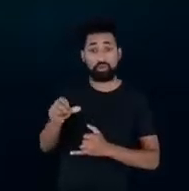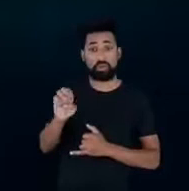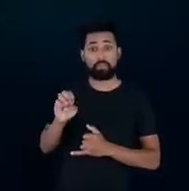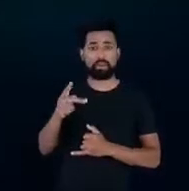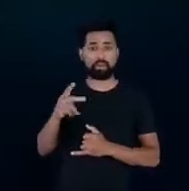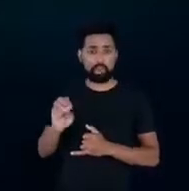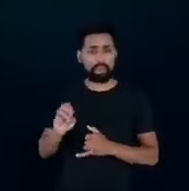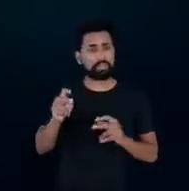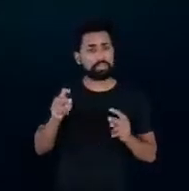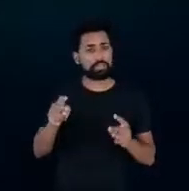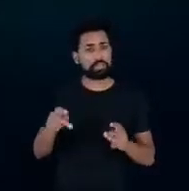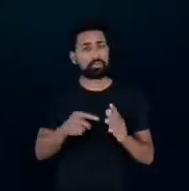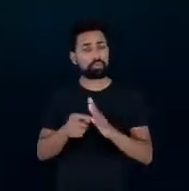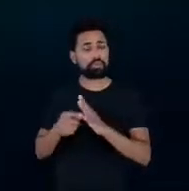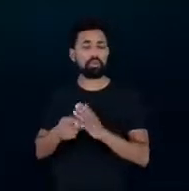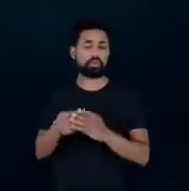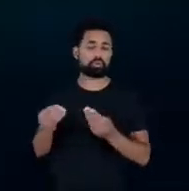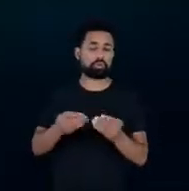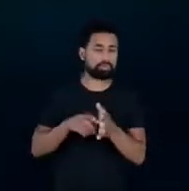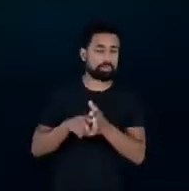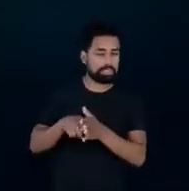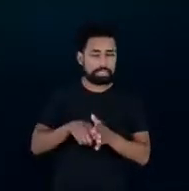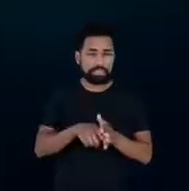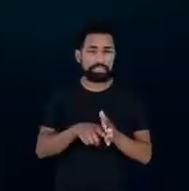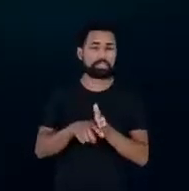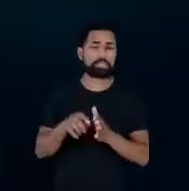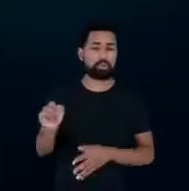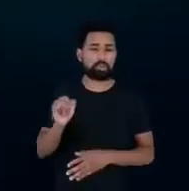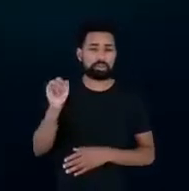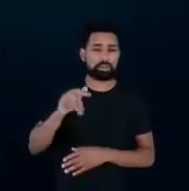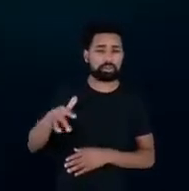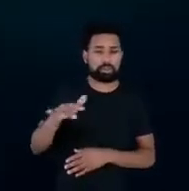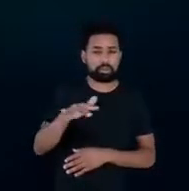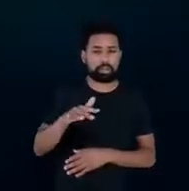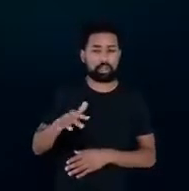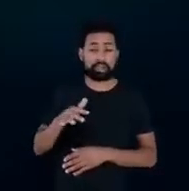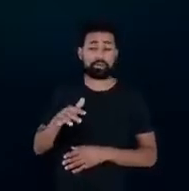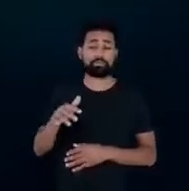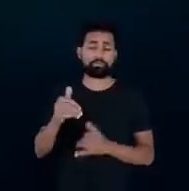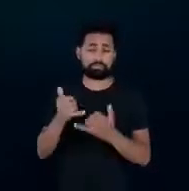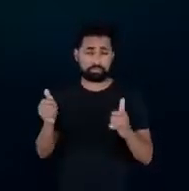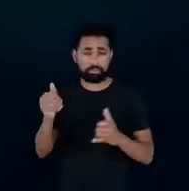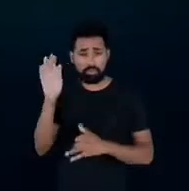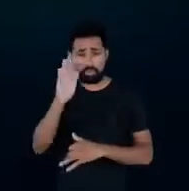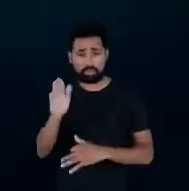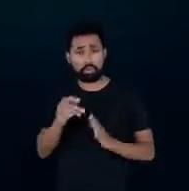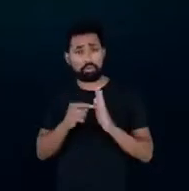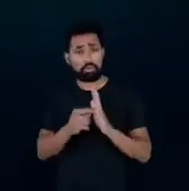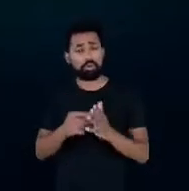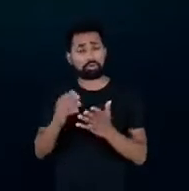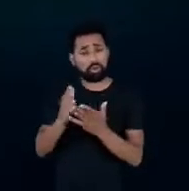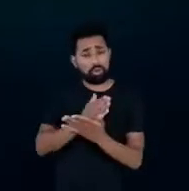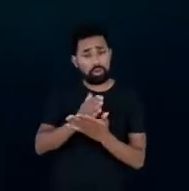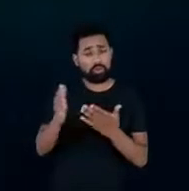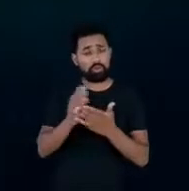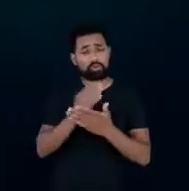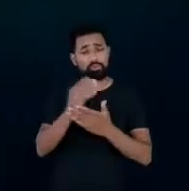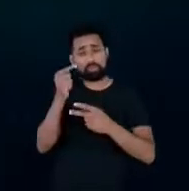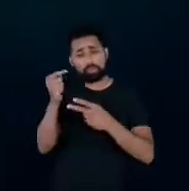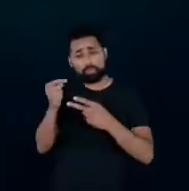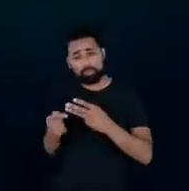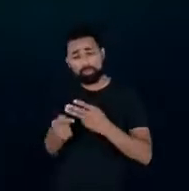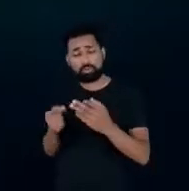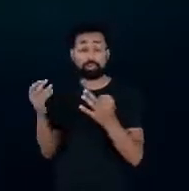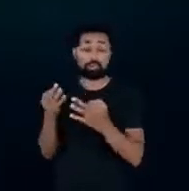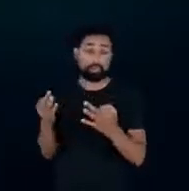nos brinda com estudos muito relevantes para o mercado de eficiência no Brasil ele traz alguns drives do setor de eficiência